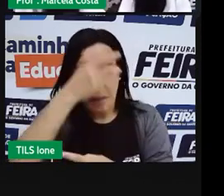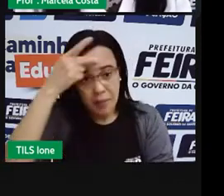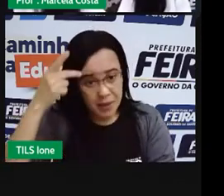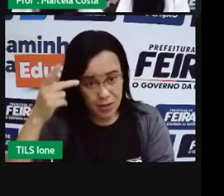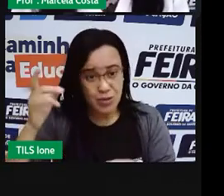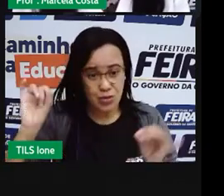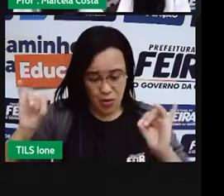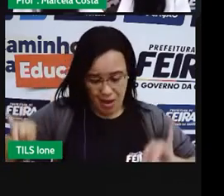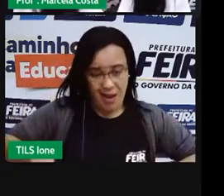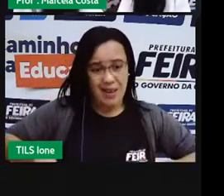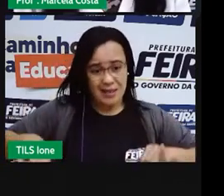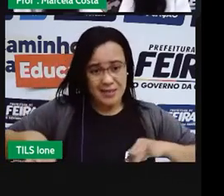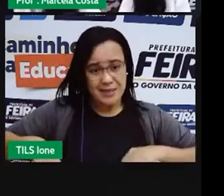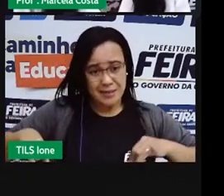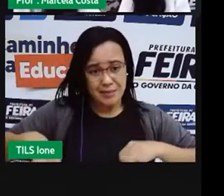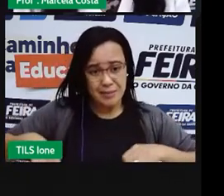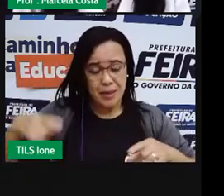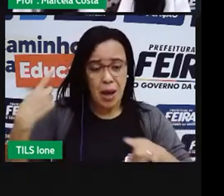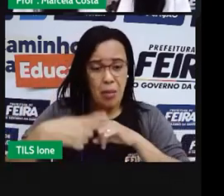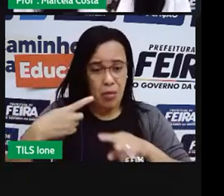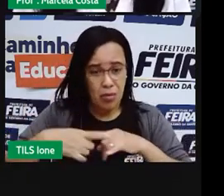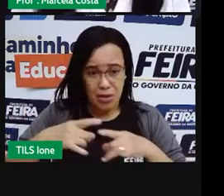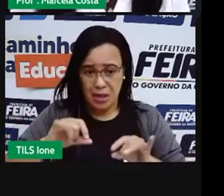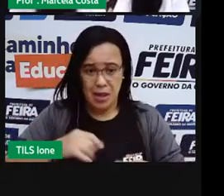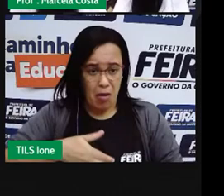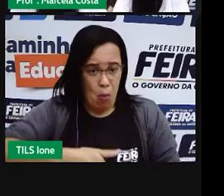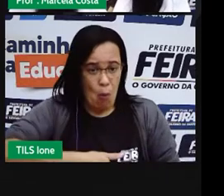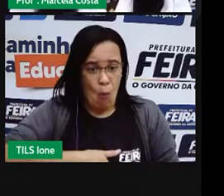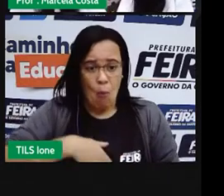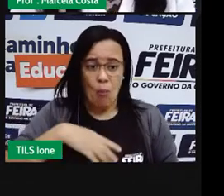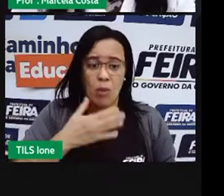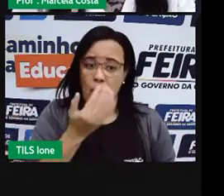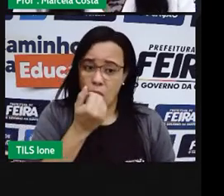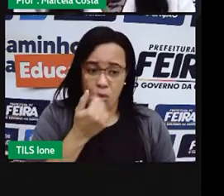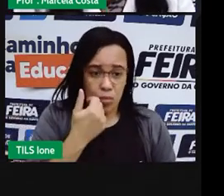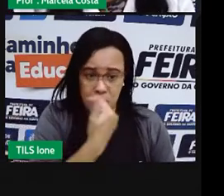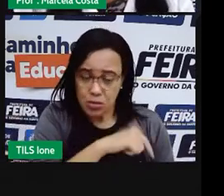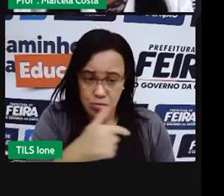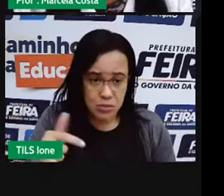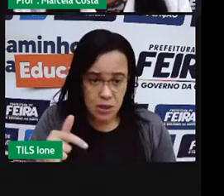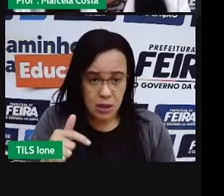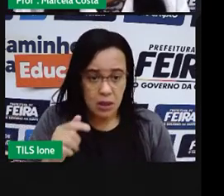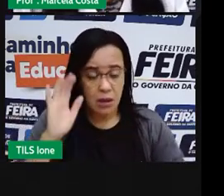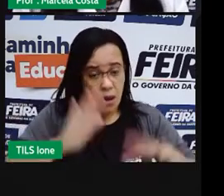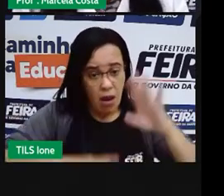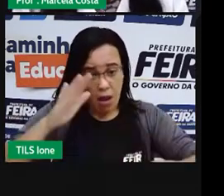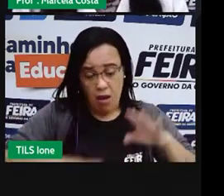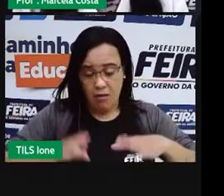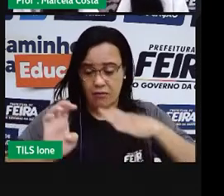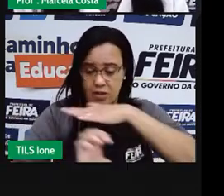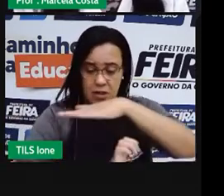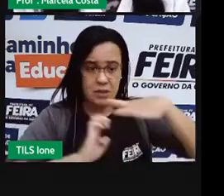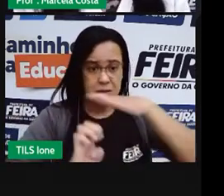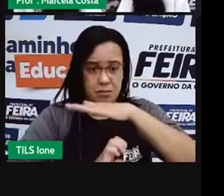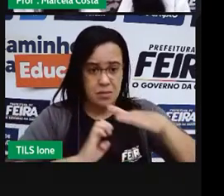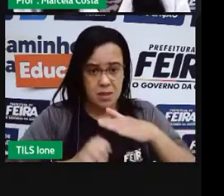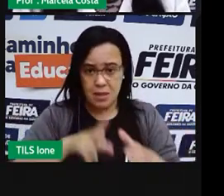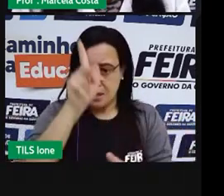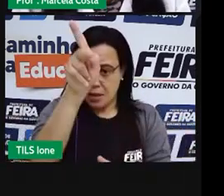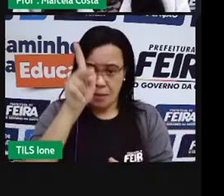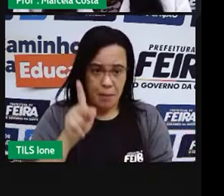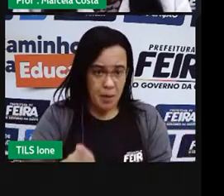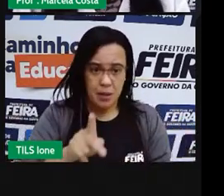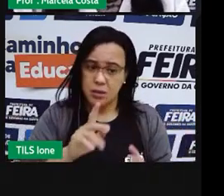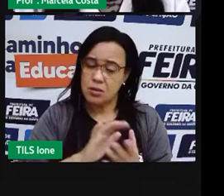estavam ligadas à prefeitura. Elas estavam fazendo a lei por iniciativa própria, pensando no bem-estar de